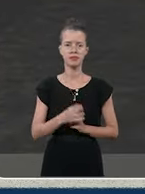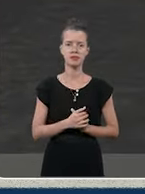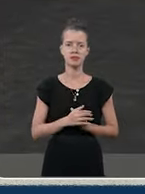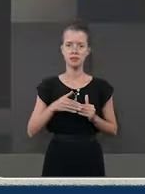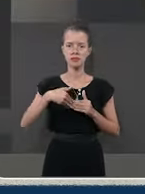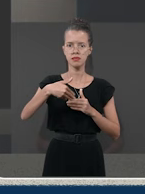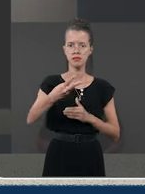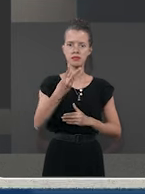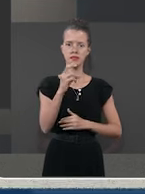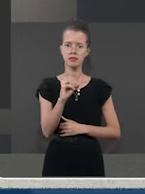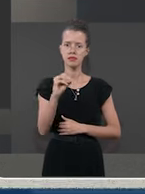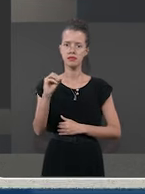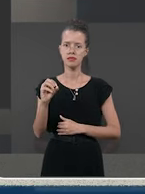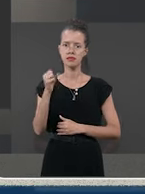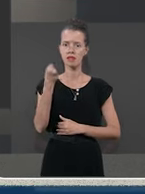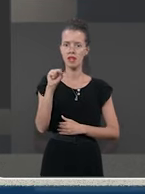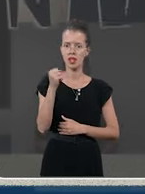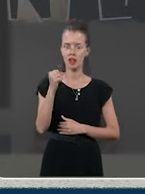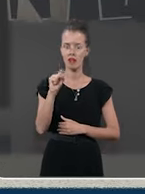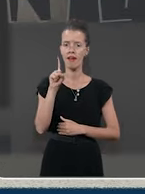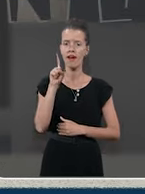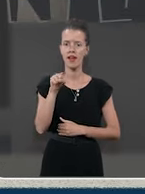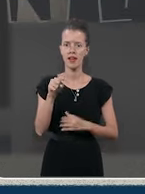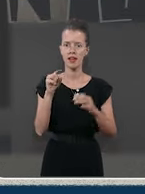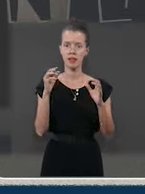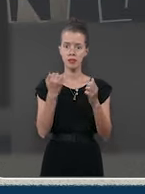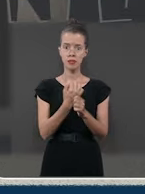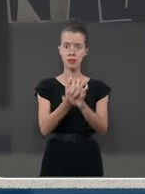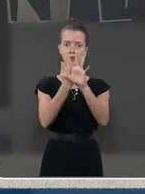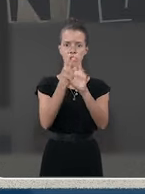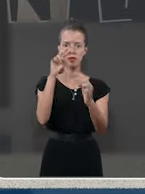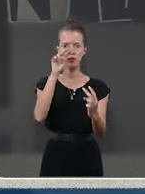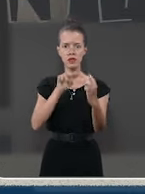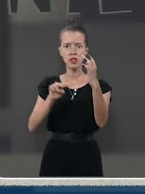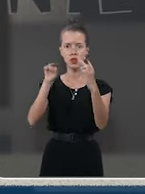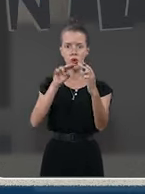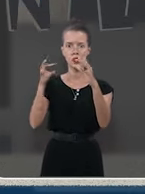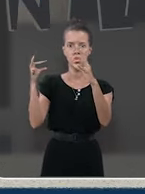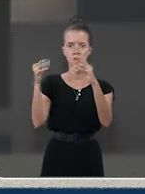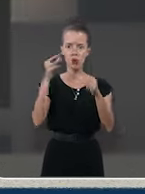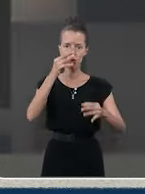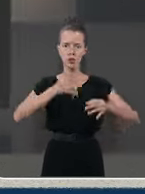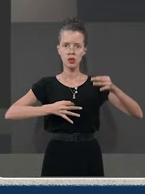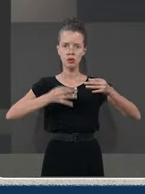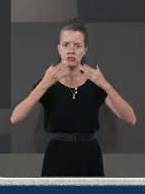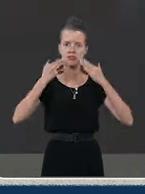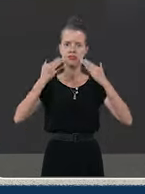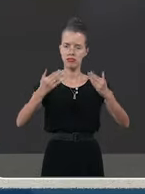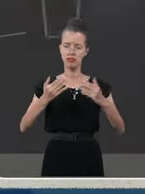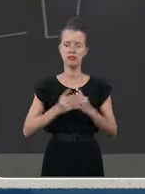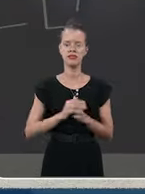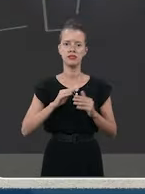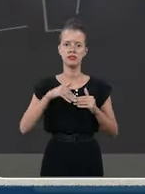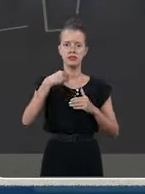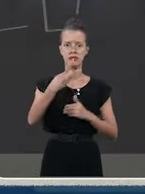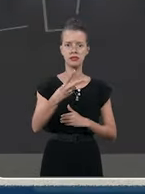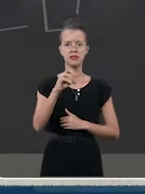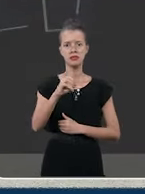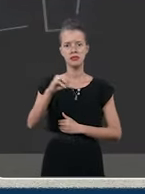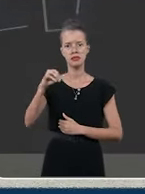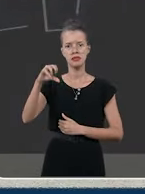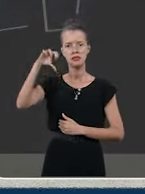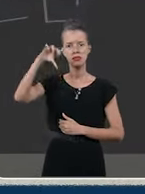2006. 2008, transmissão de julgamento ao vivo. Tudo em tempo real. 2009,